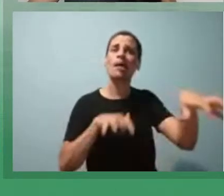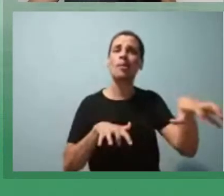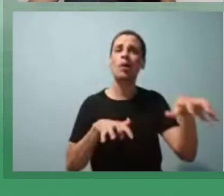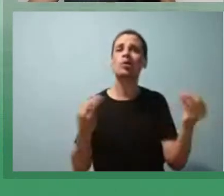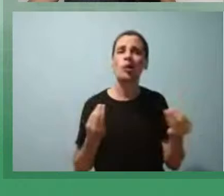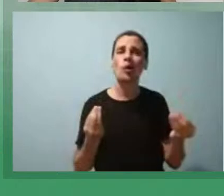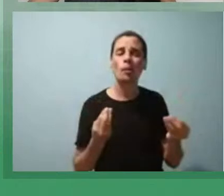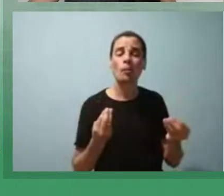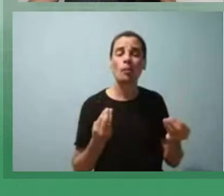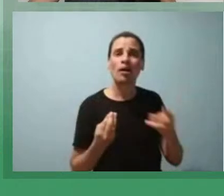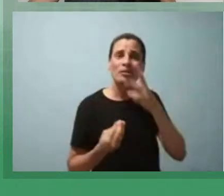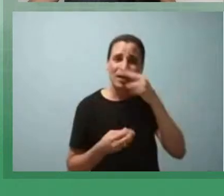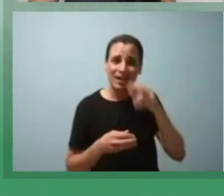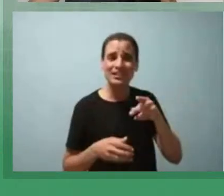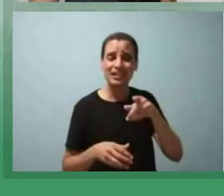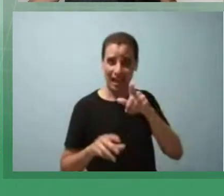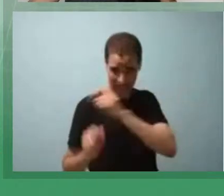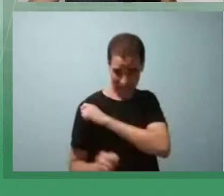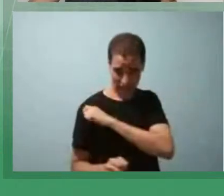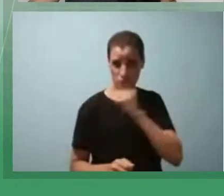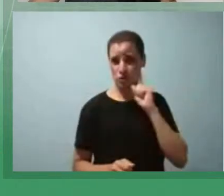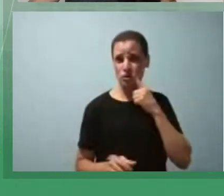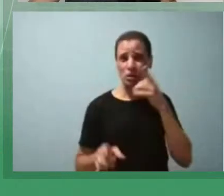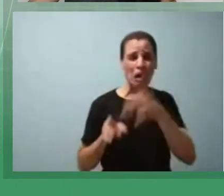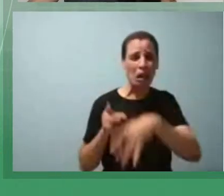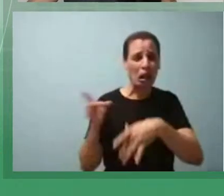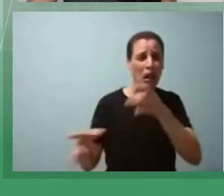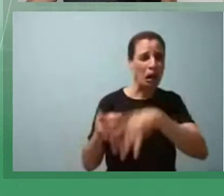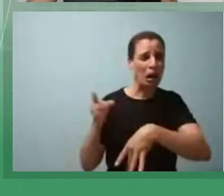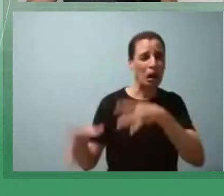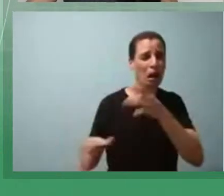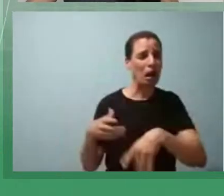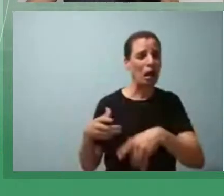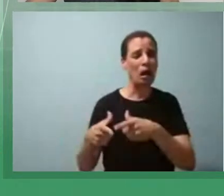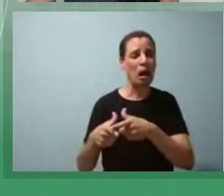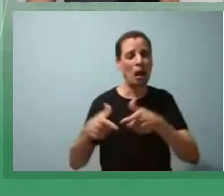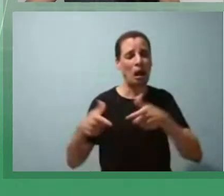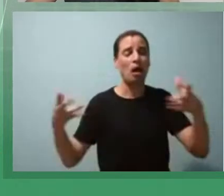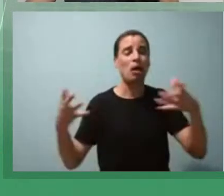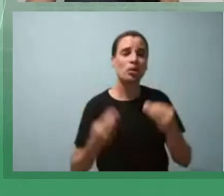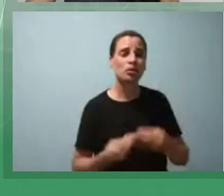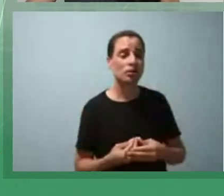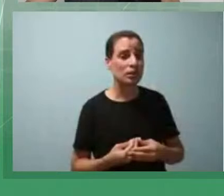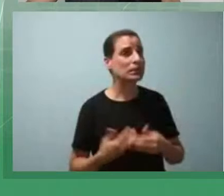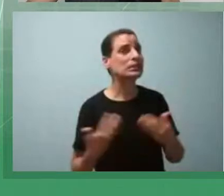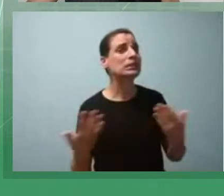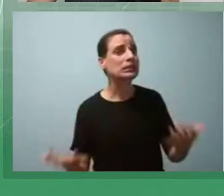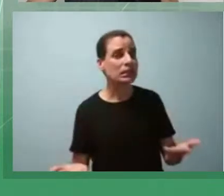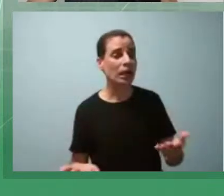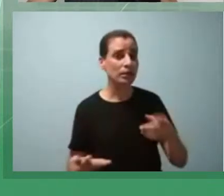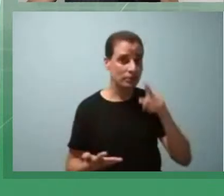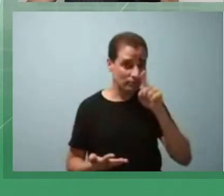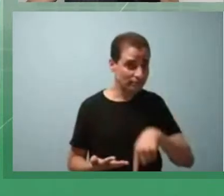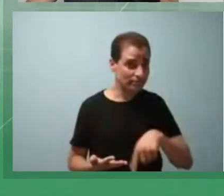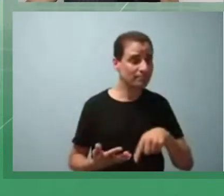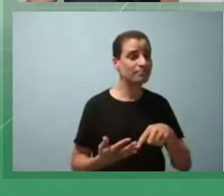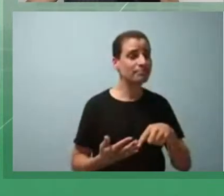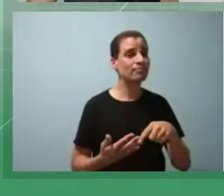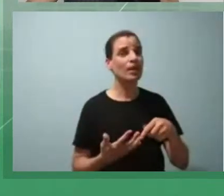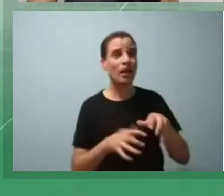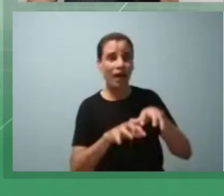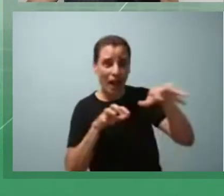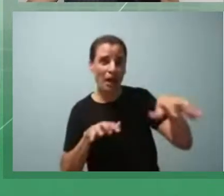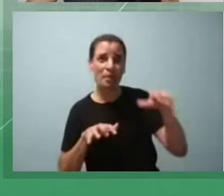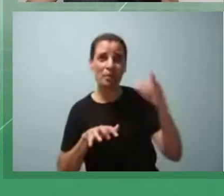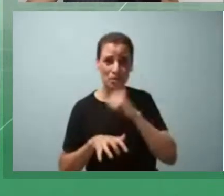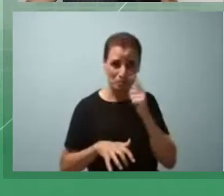do aluno surdo, baixo rendimento, a desmotivação na aprendizagem? Será que isso dele seria mais enfatizado no ensino remoto? Então, surgiu uma preocupação